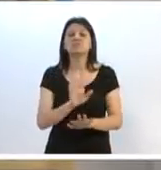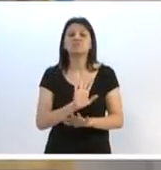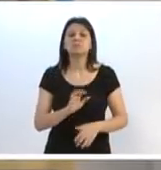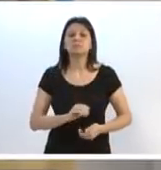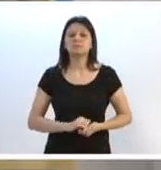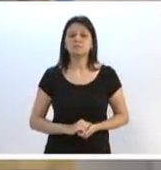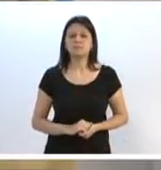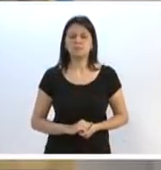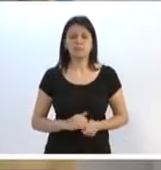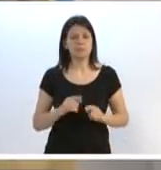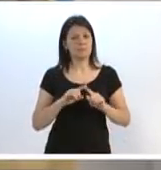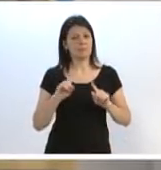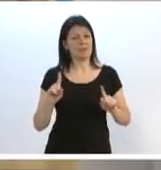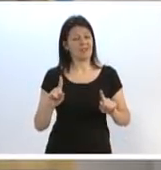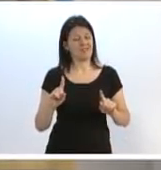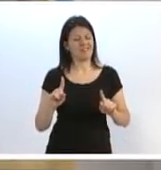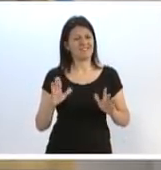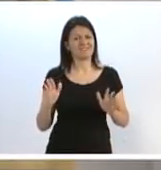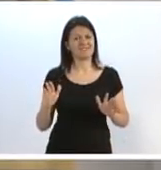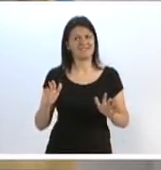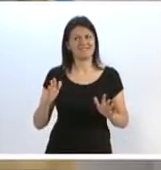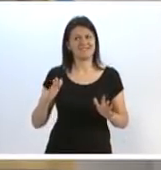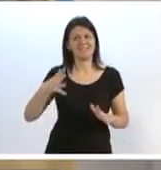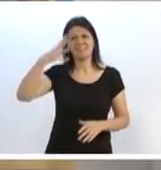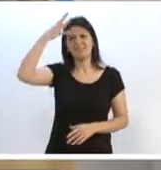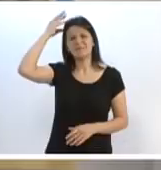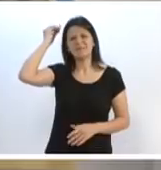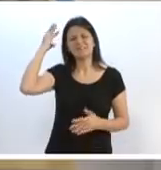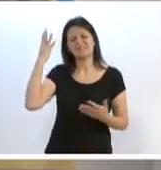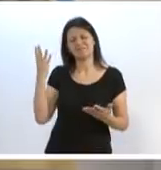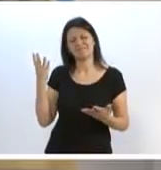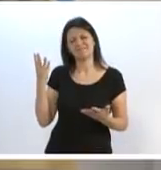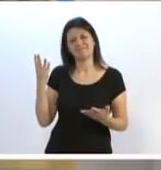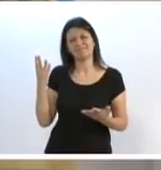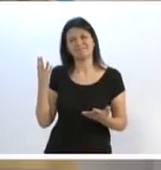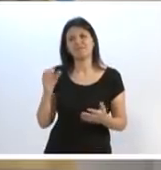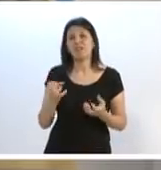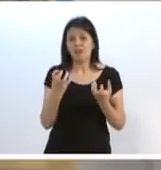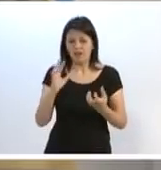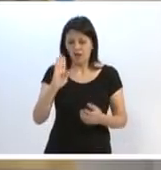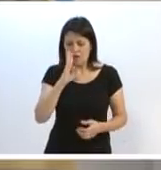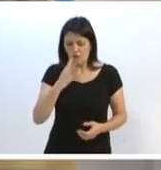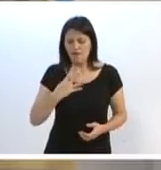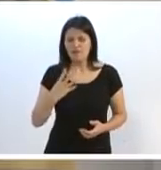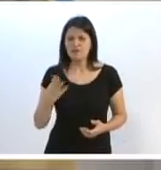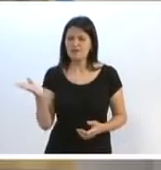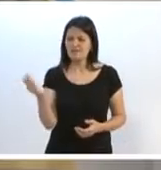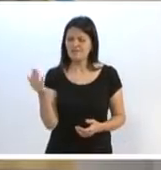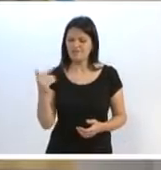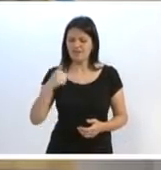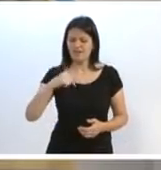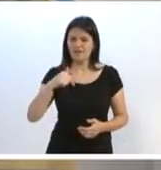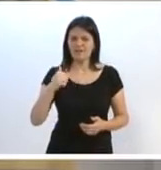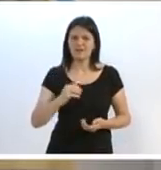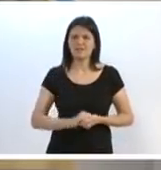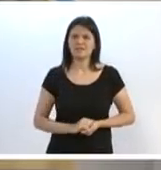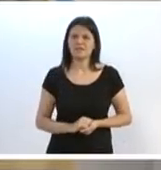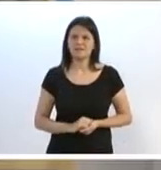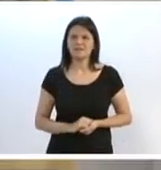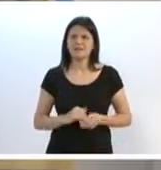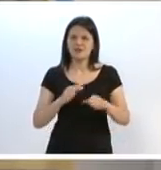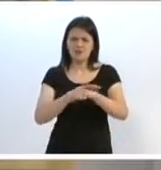Agora, eu vou deixar. Líder do governo? Não vou deixar. Quer me ofender? Vem para o bate. Vem para o embate comigo.